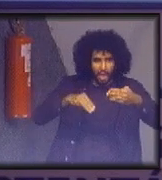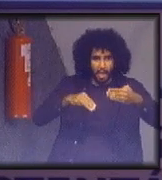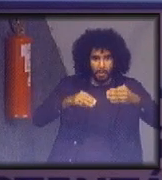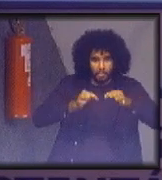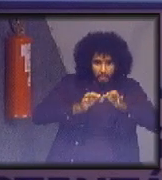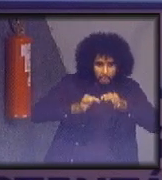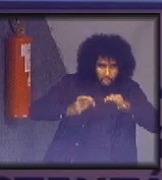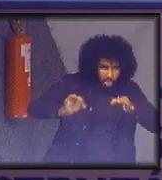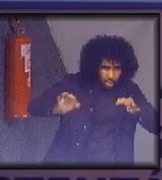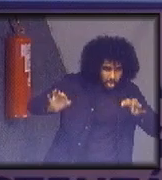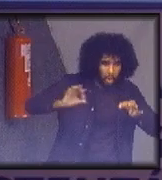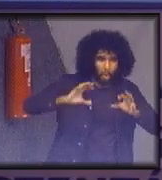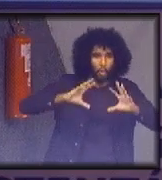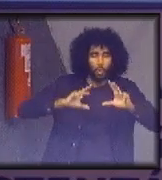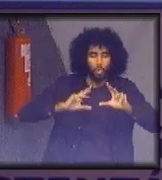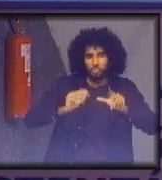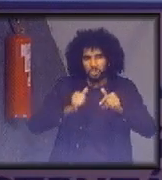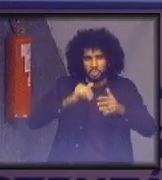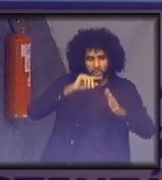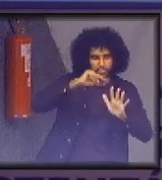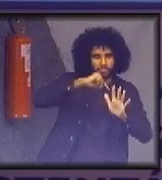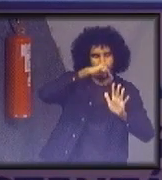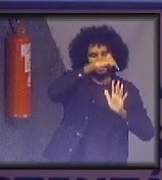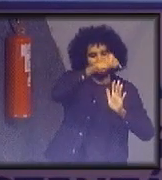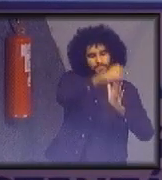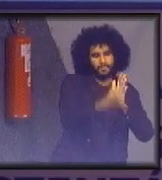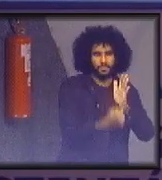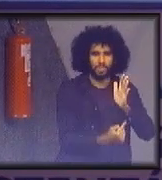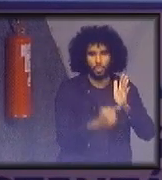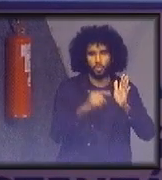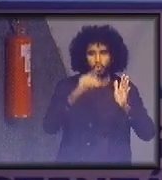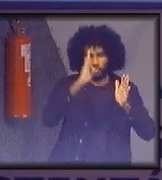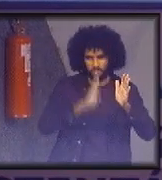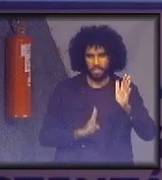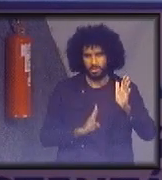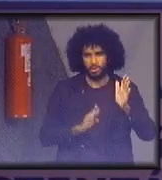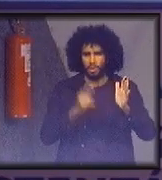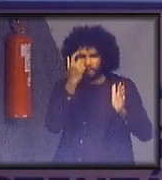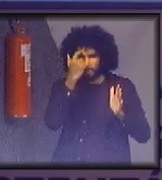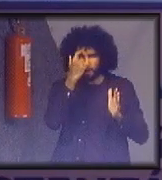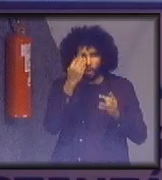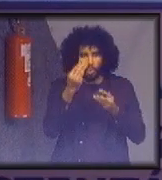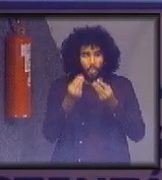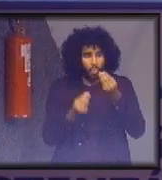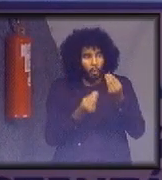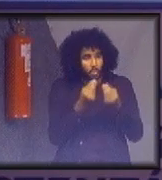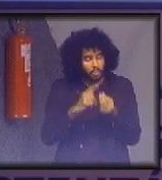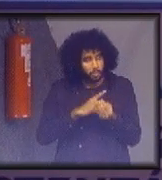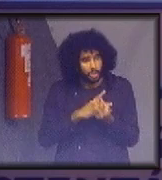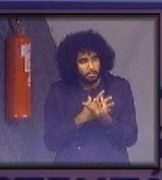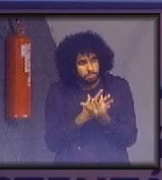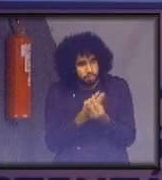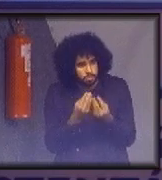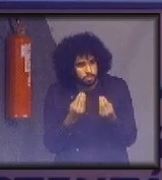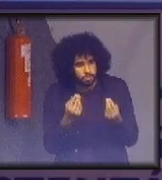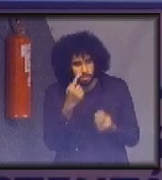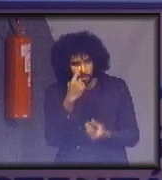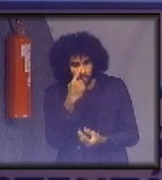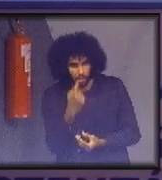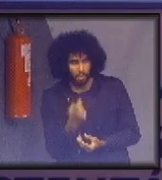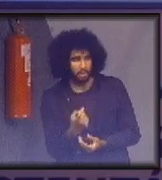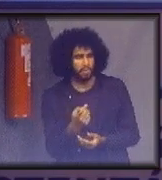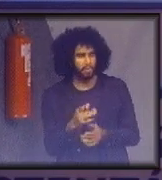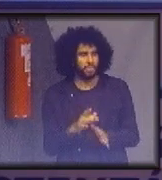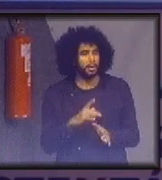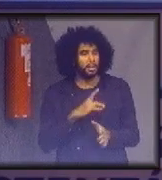toda a costa brasileira. Isso para vocês imaginarem o quanto nós estamos mandando para o lixo e uma grande parte por